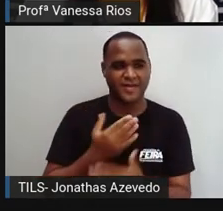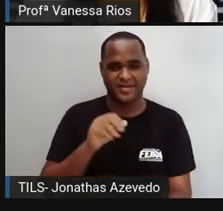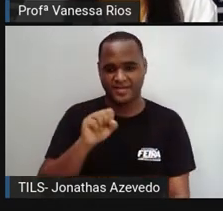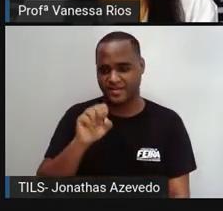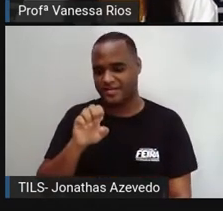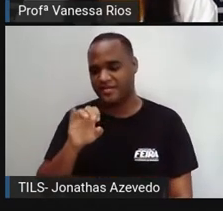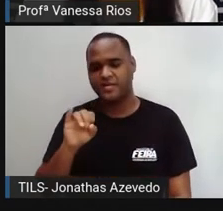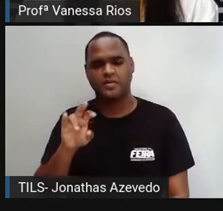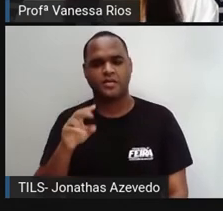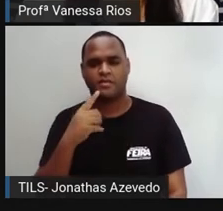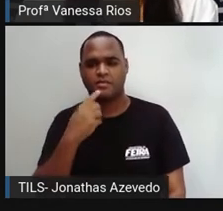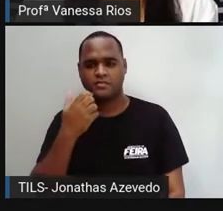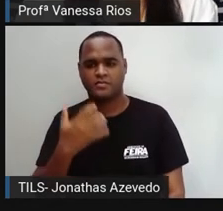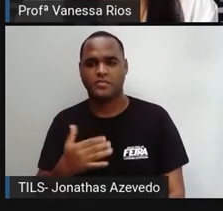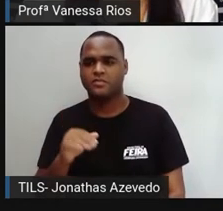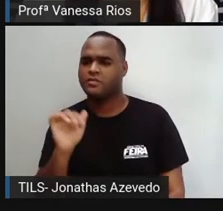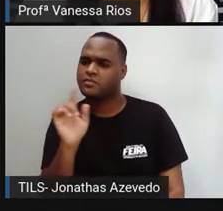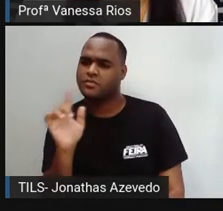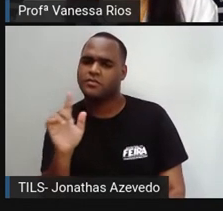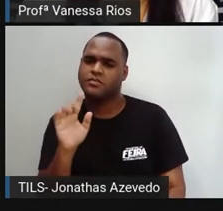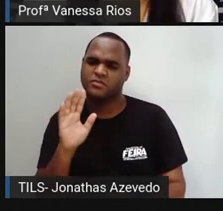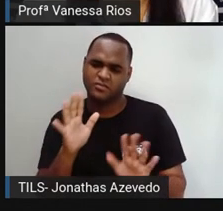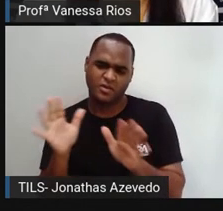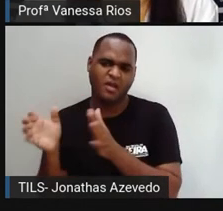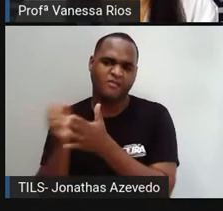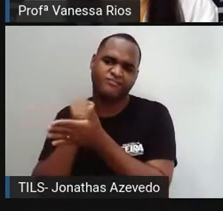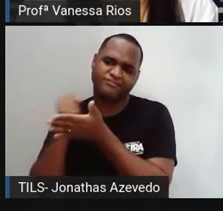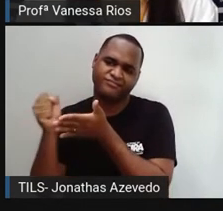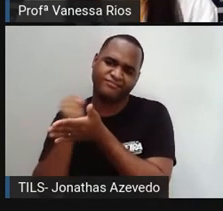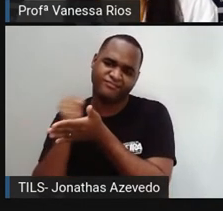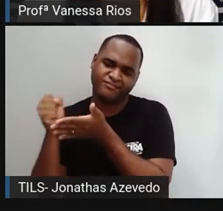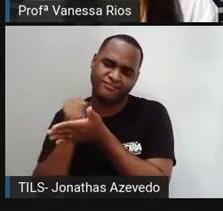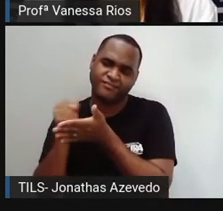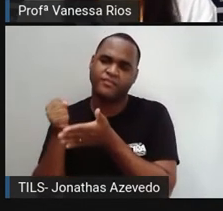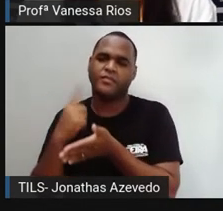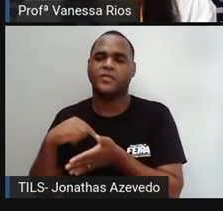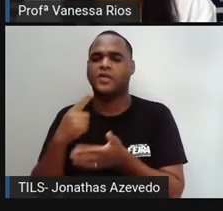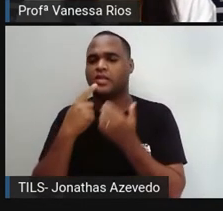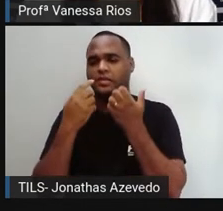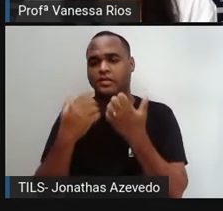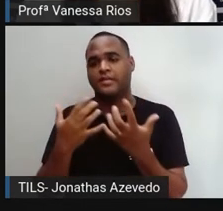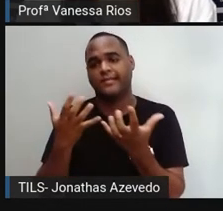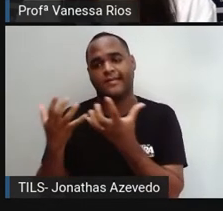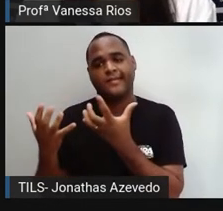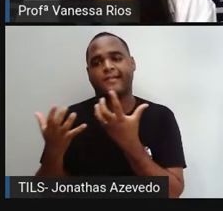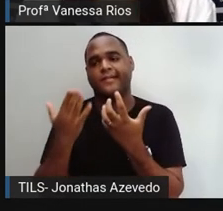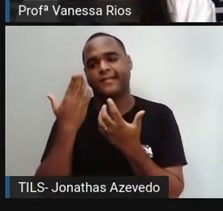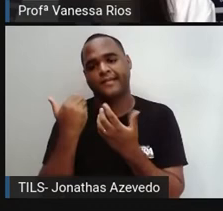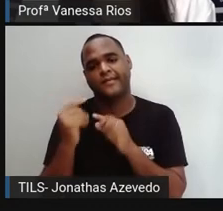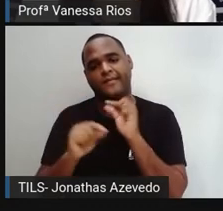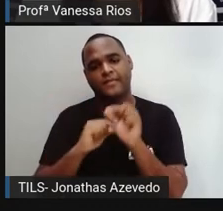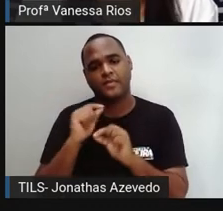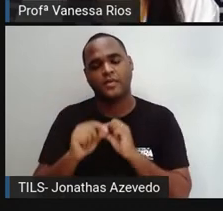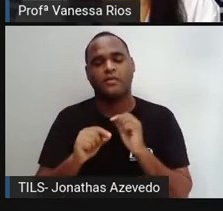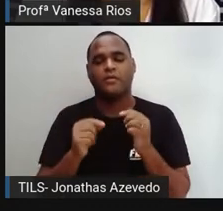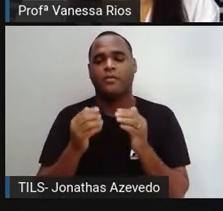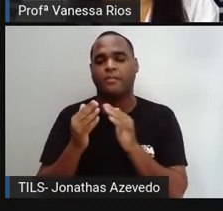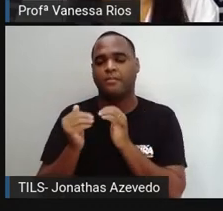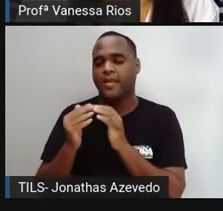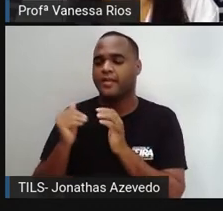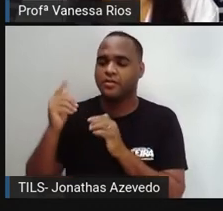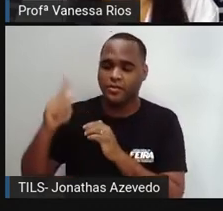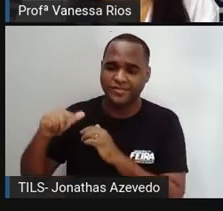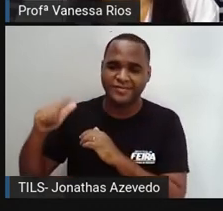responde. Não. Mas já vacilei um monte de vezes. Quando a gente fala, eles querem saber o que quer dizer